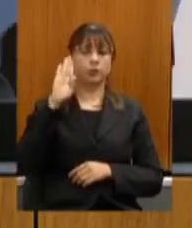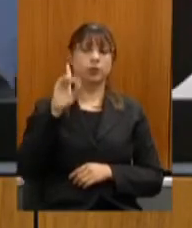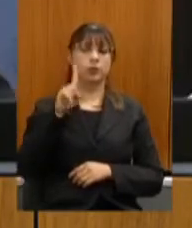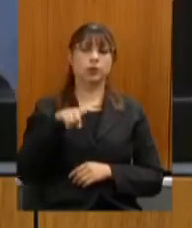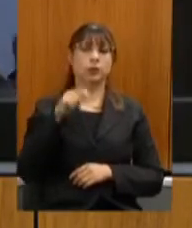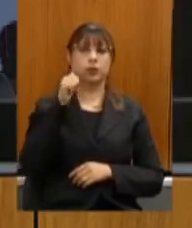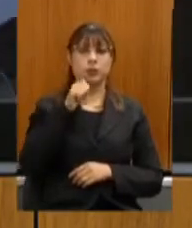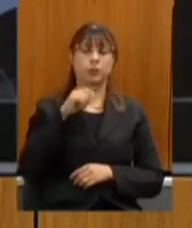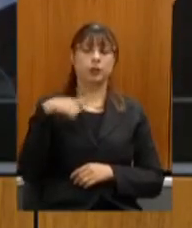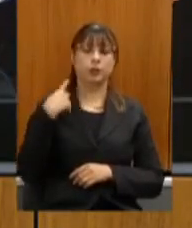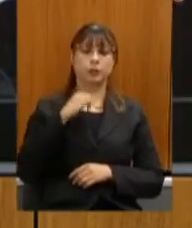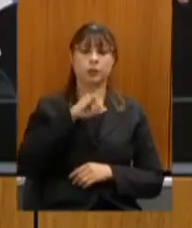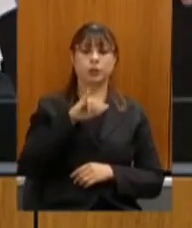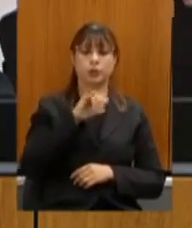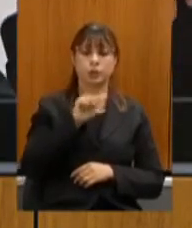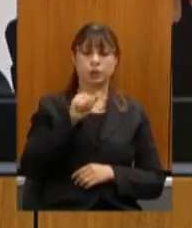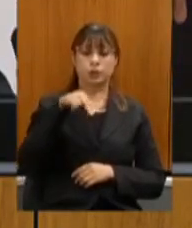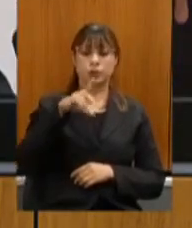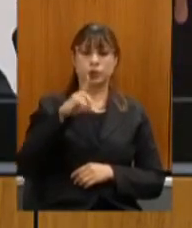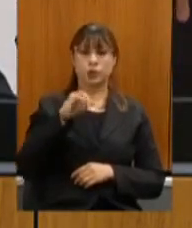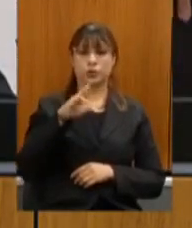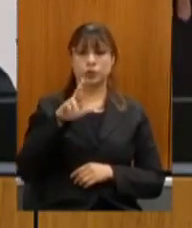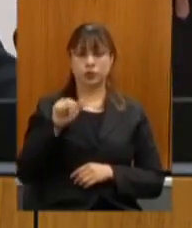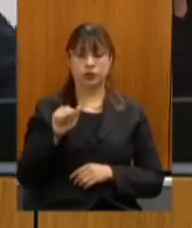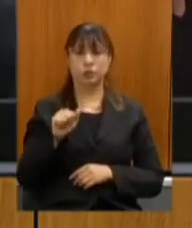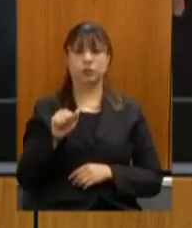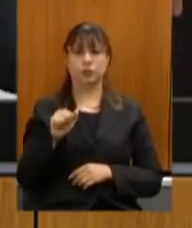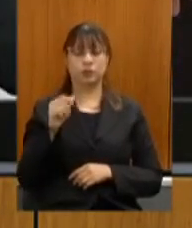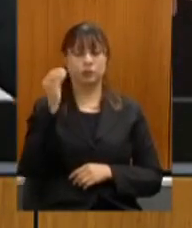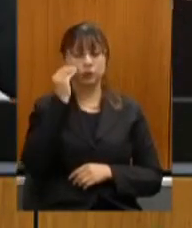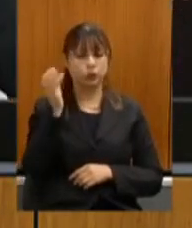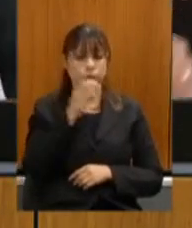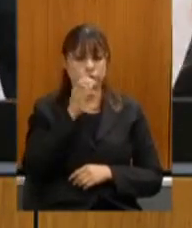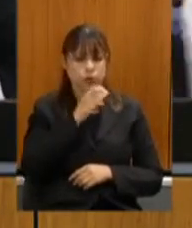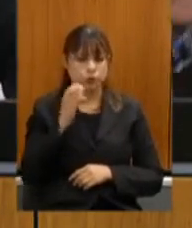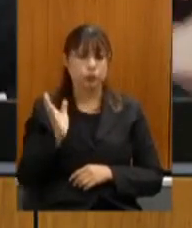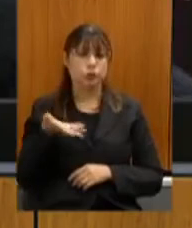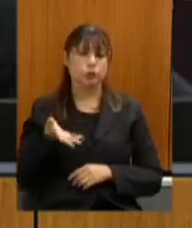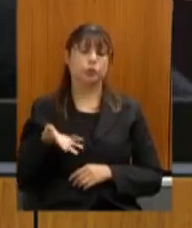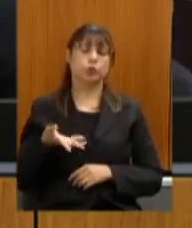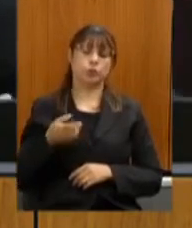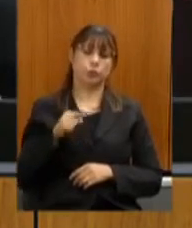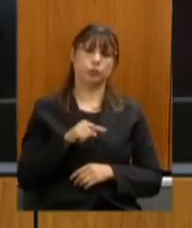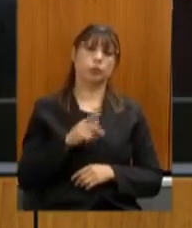Jandira com a finalidade de acelerar a sua tramitação